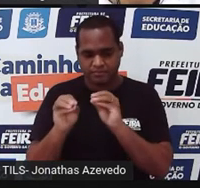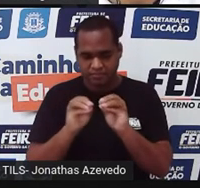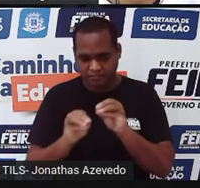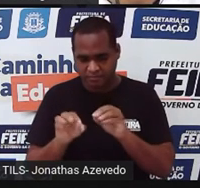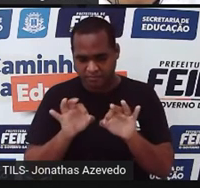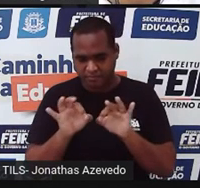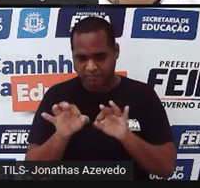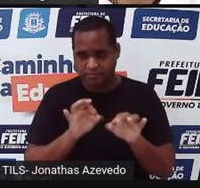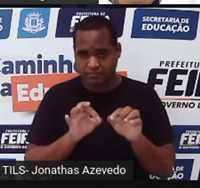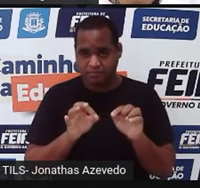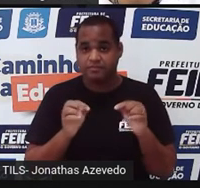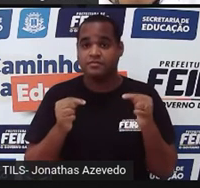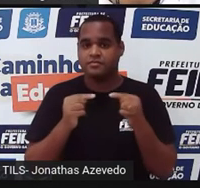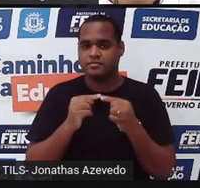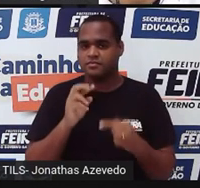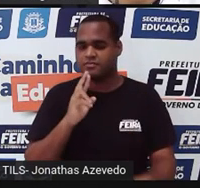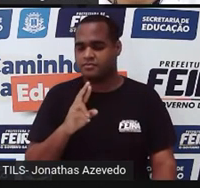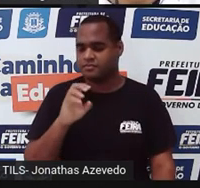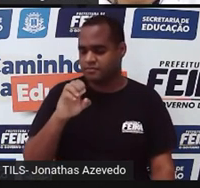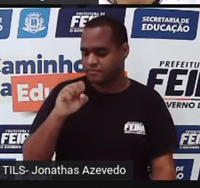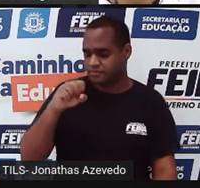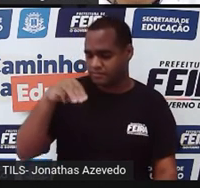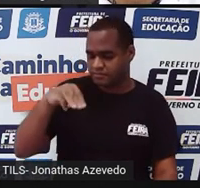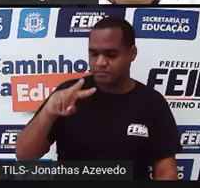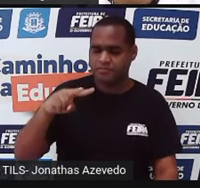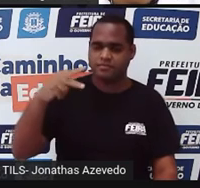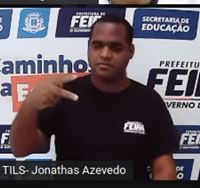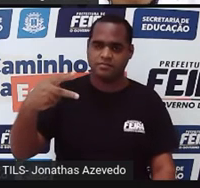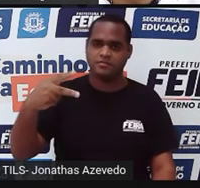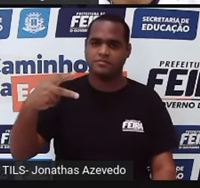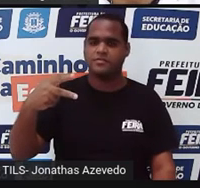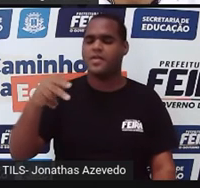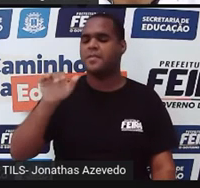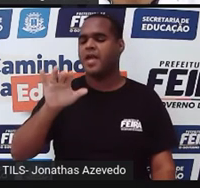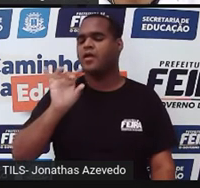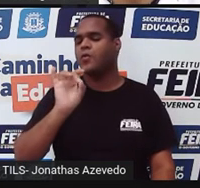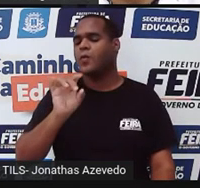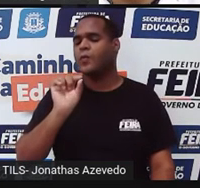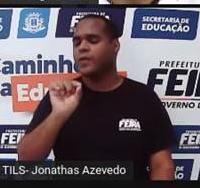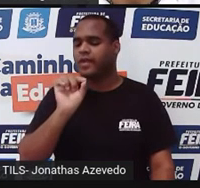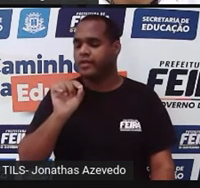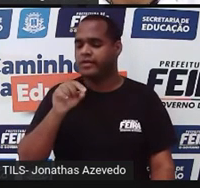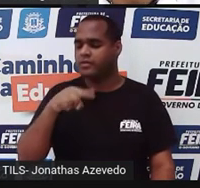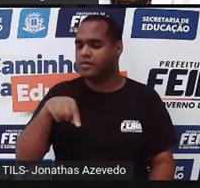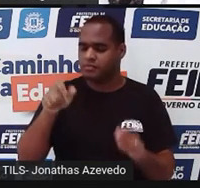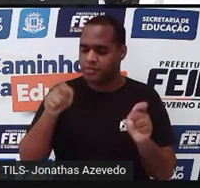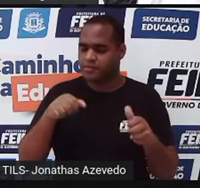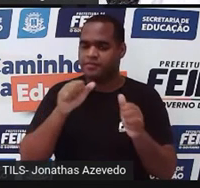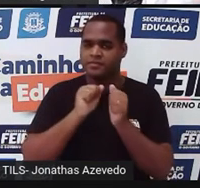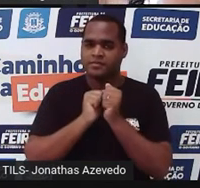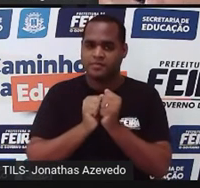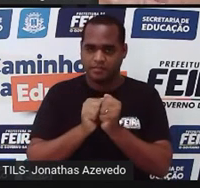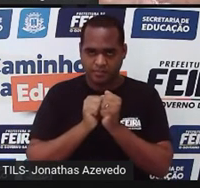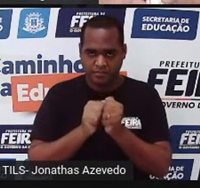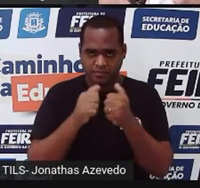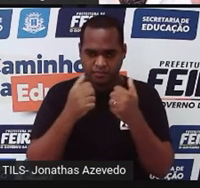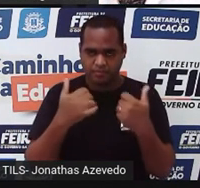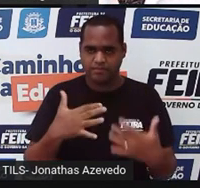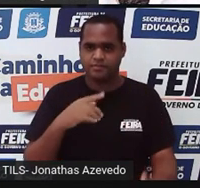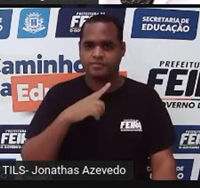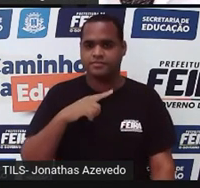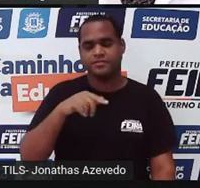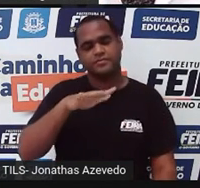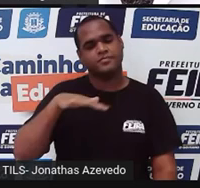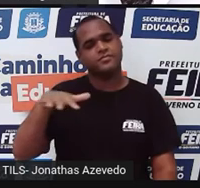Então, o resultado vai ser oito metros quadrados. Só que eu vou juntar com a área do outro